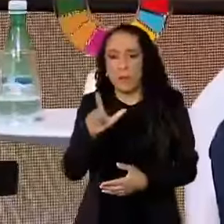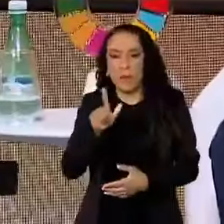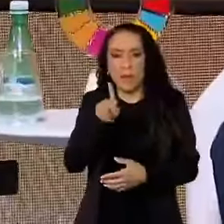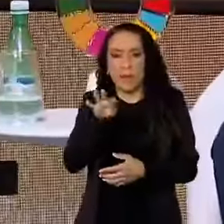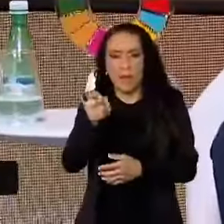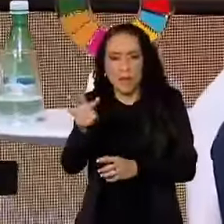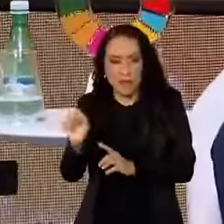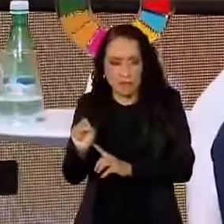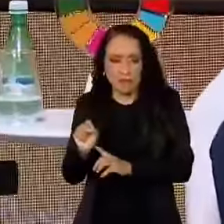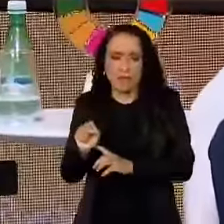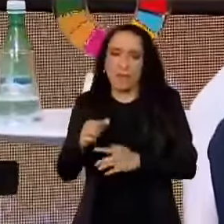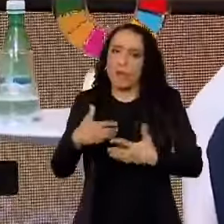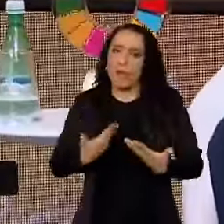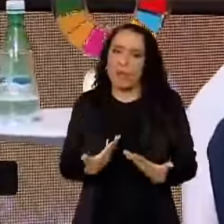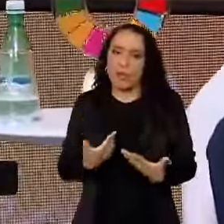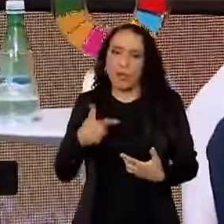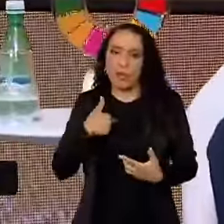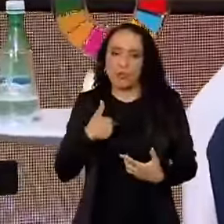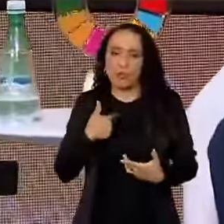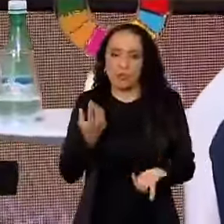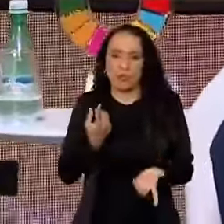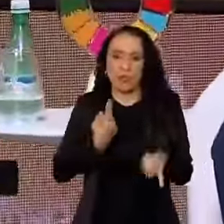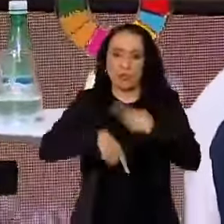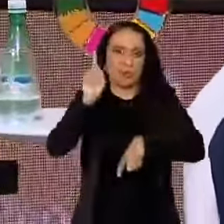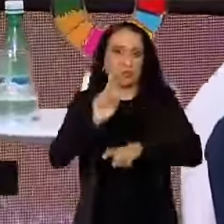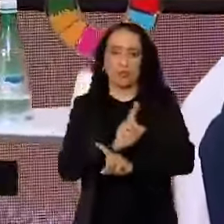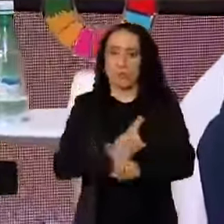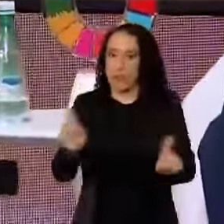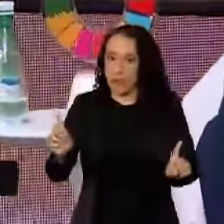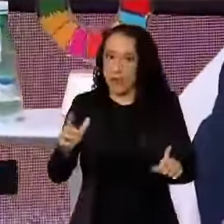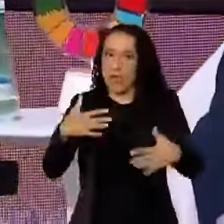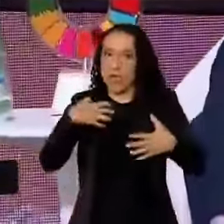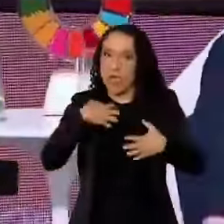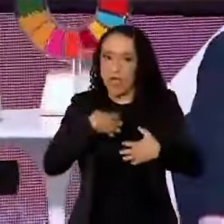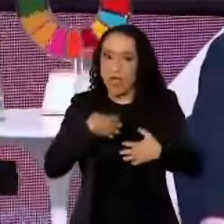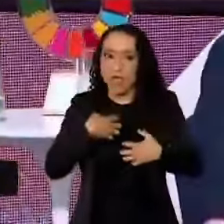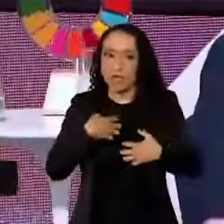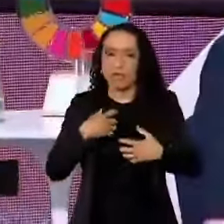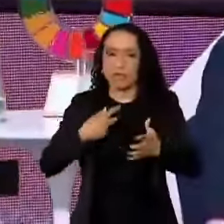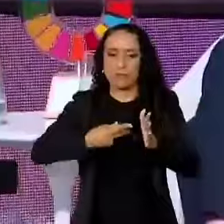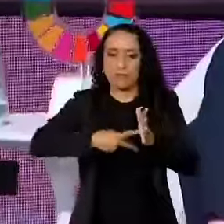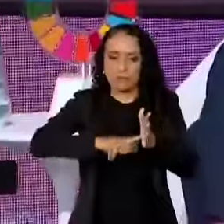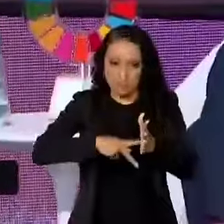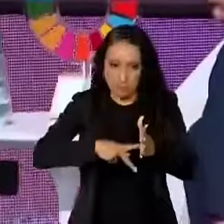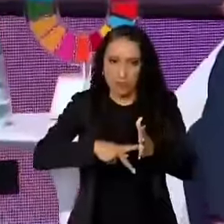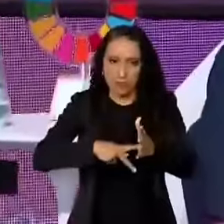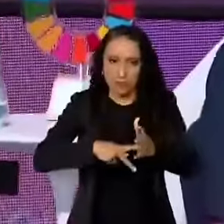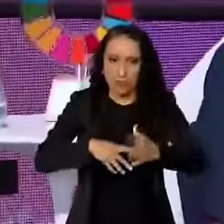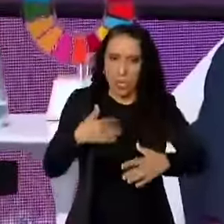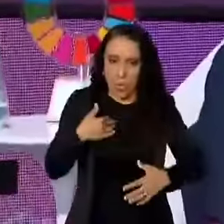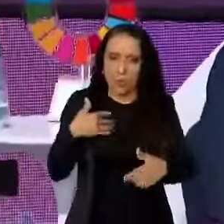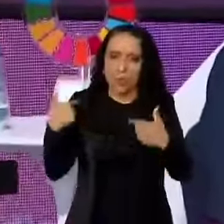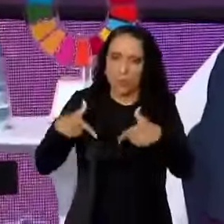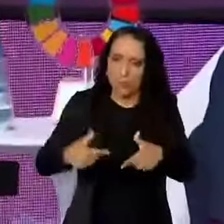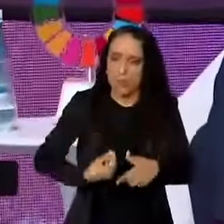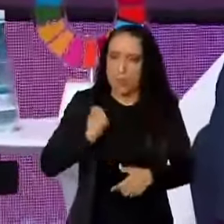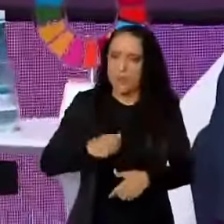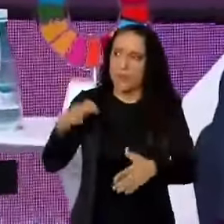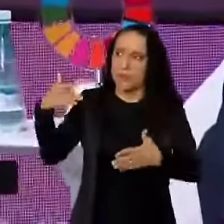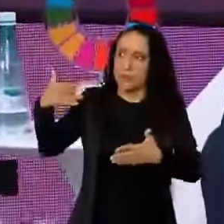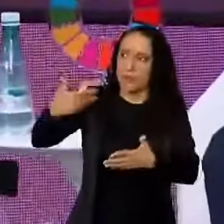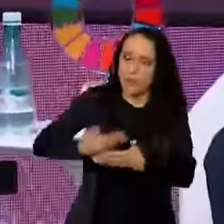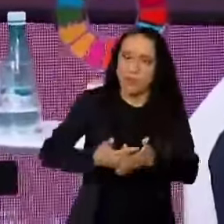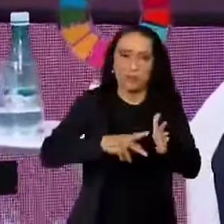não sou um homem radical. Eu fui sindicalista, eu fui sindicalista a vida inteira.